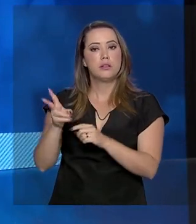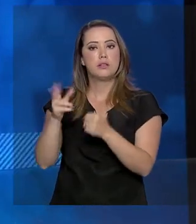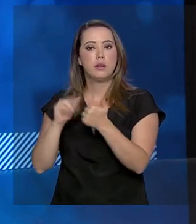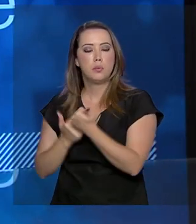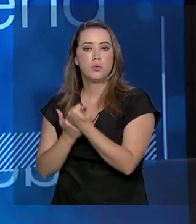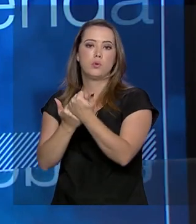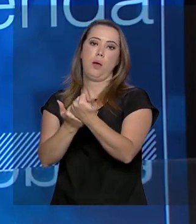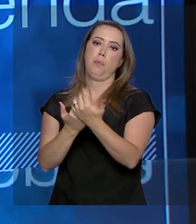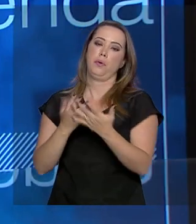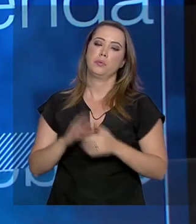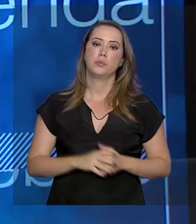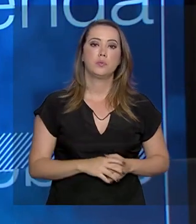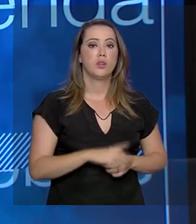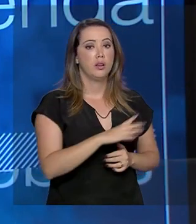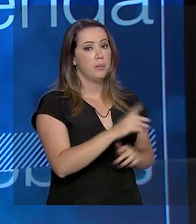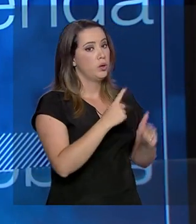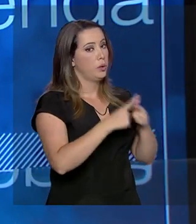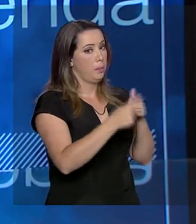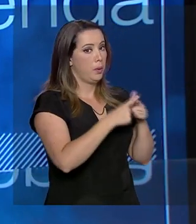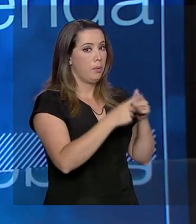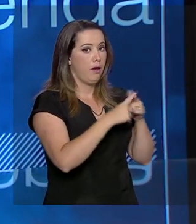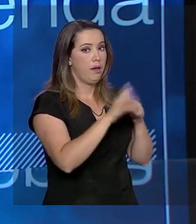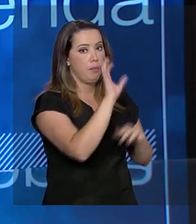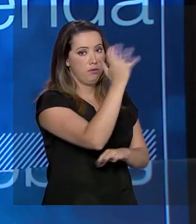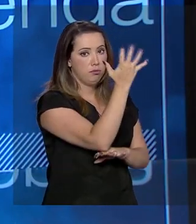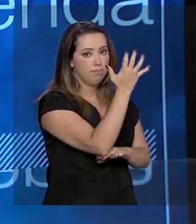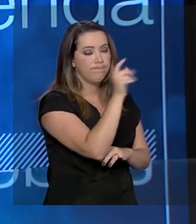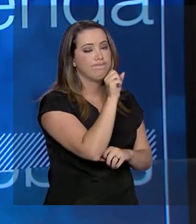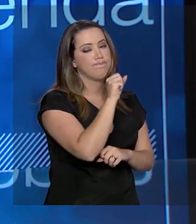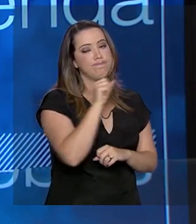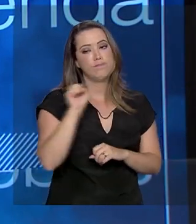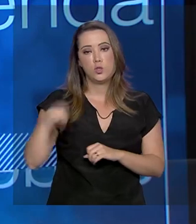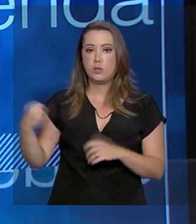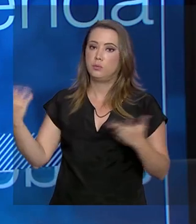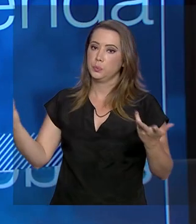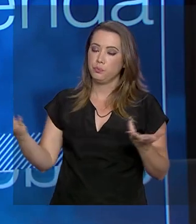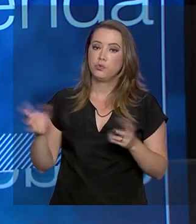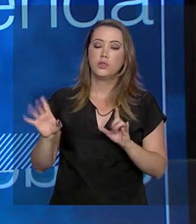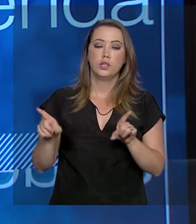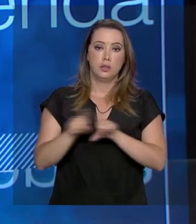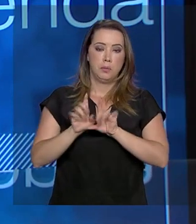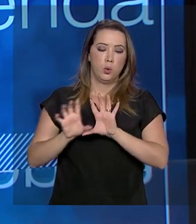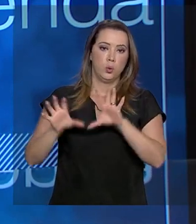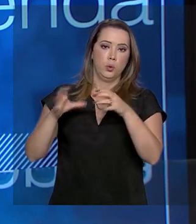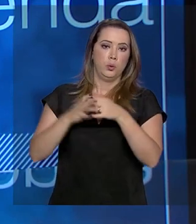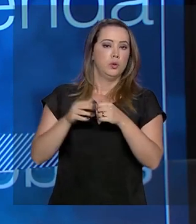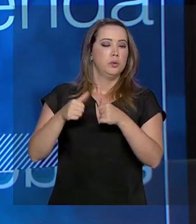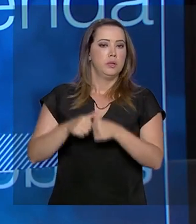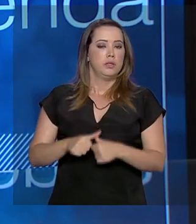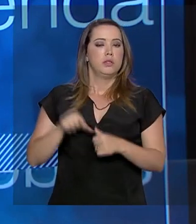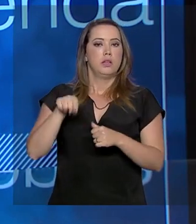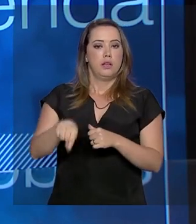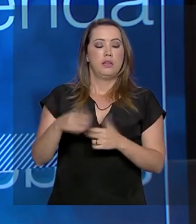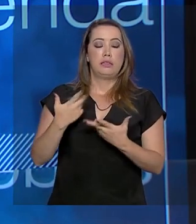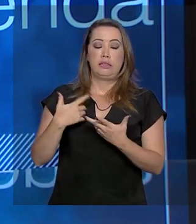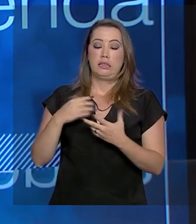cuidados. Para não causar ali um desequilíbrio ambiental, né? Sem dúvida. Agora, o setor também está dentro desse processo de desburocratização